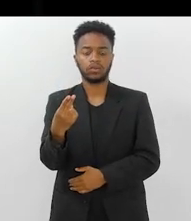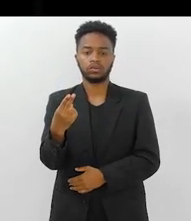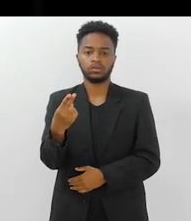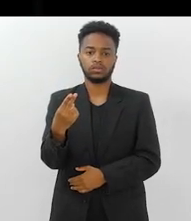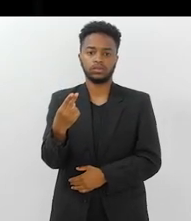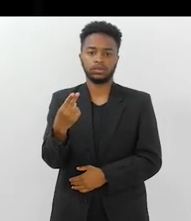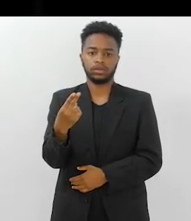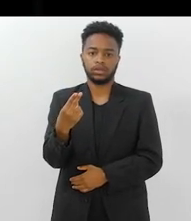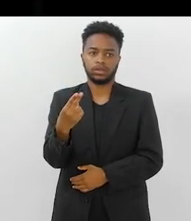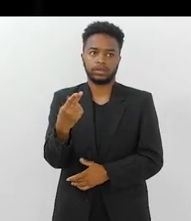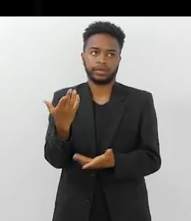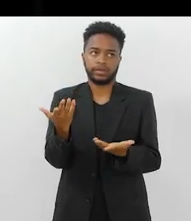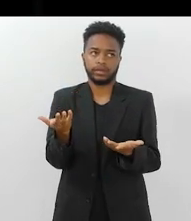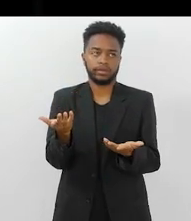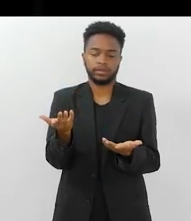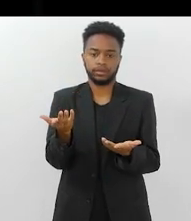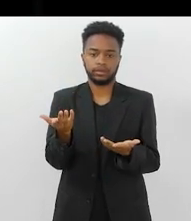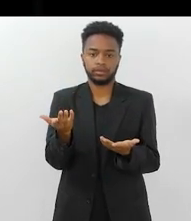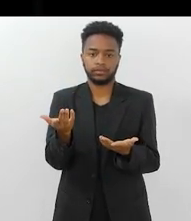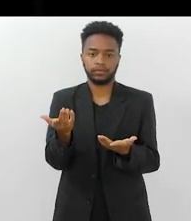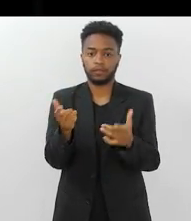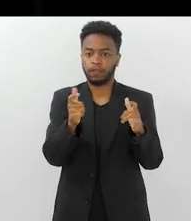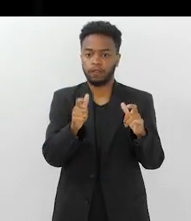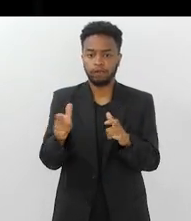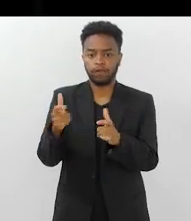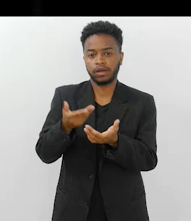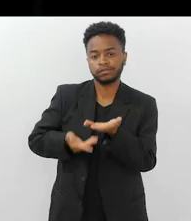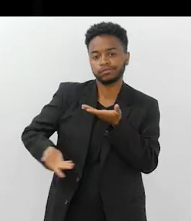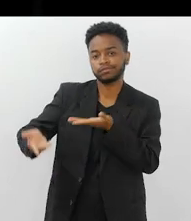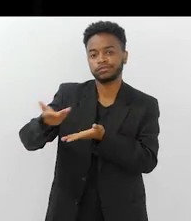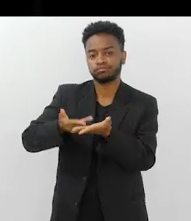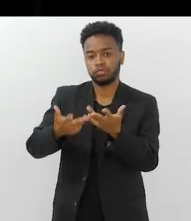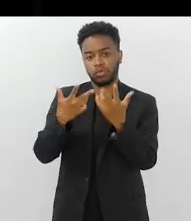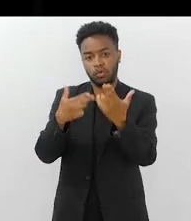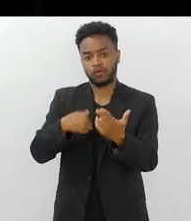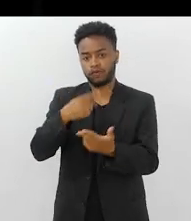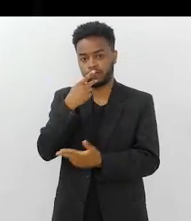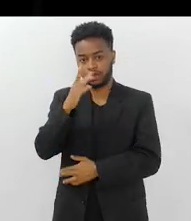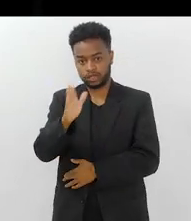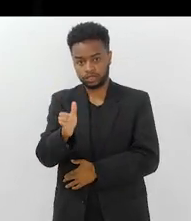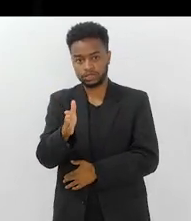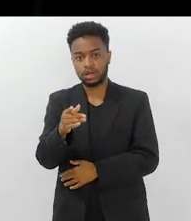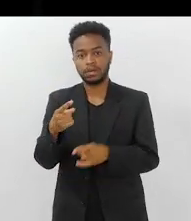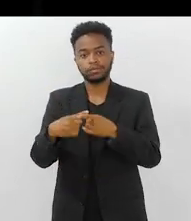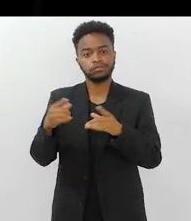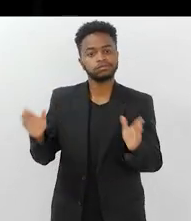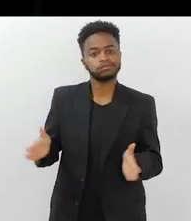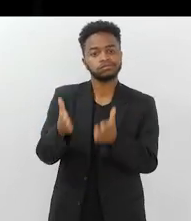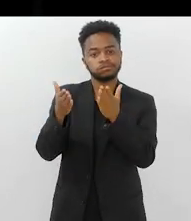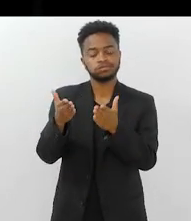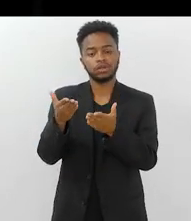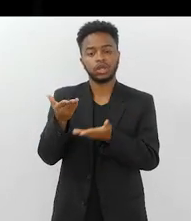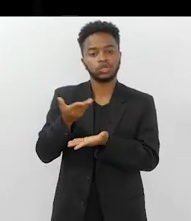em centros de convivência, como eu falei, para estimular a sociabilidade.